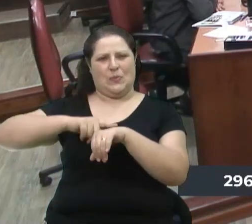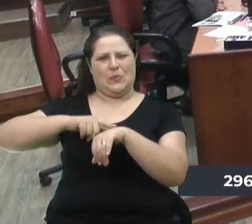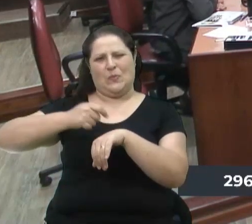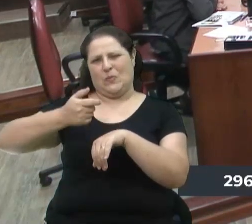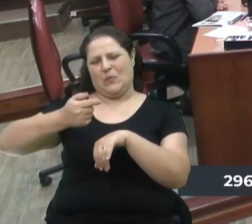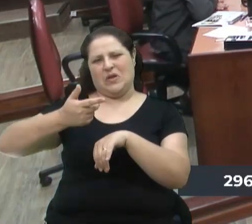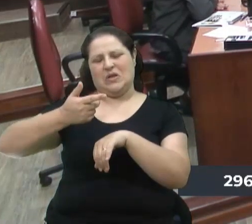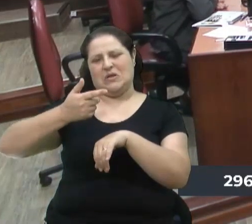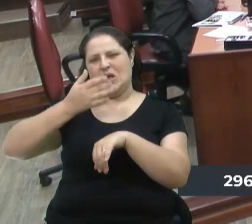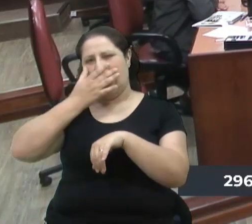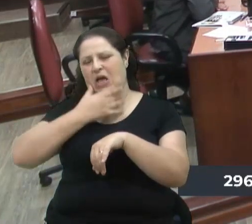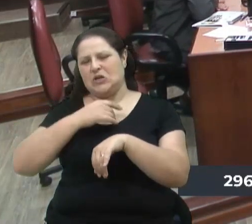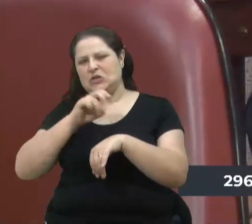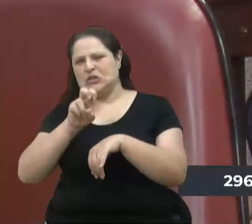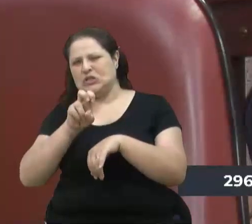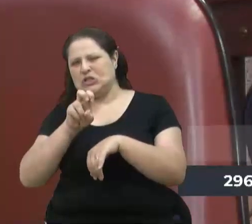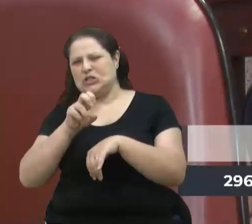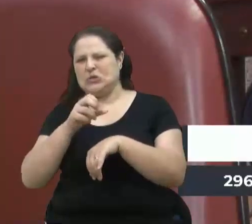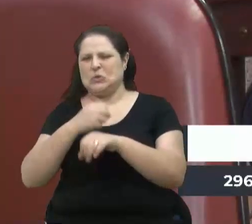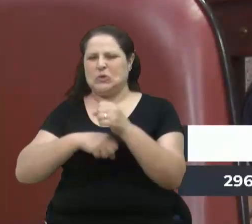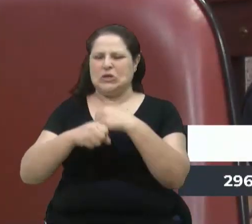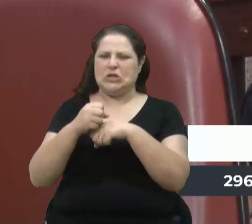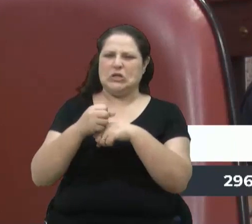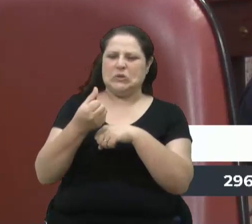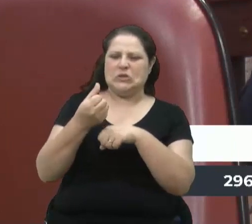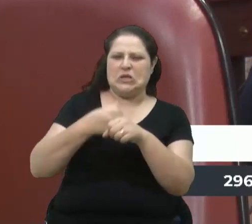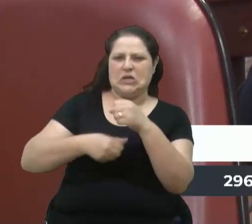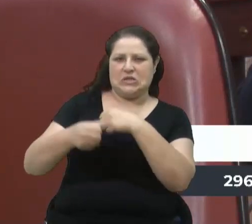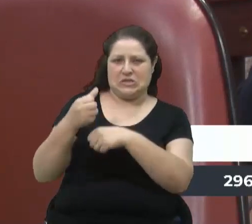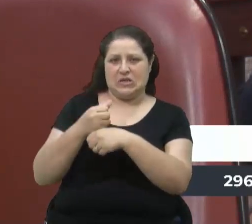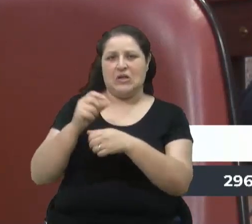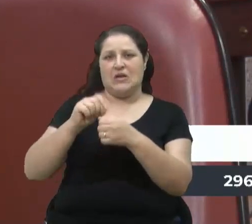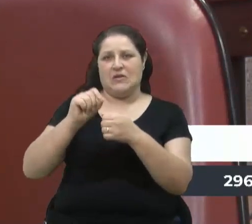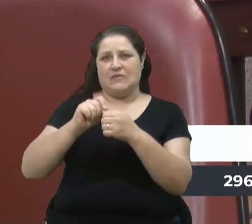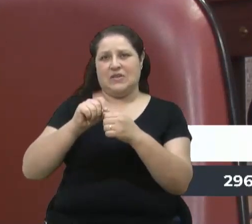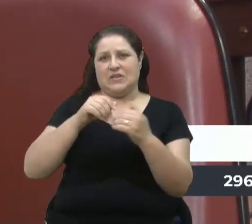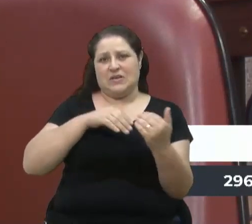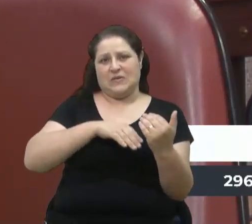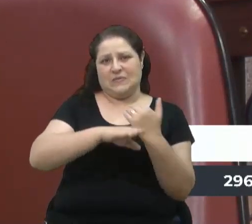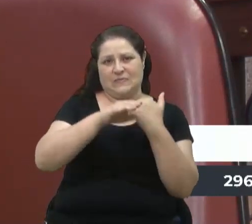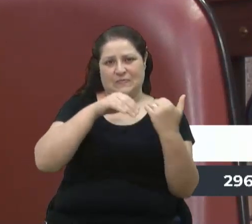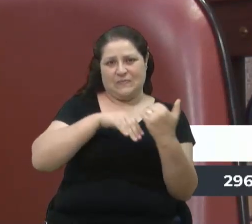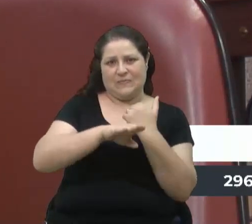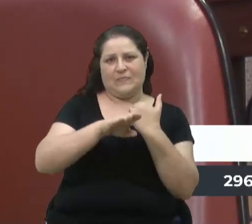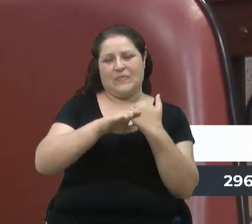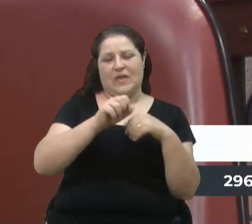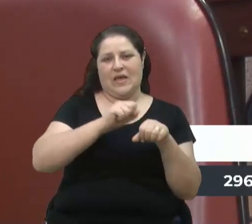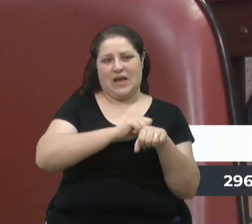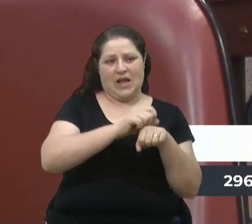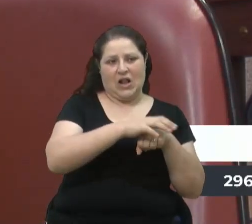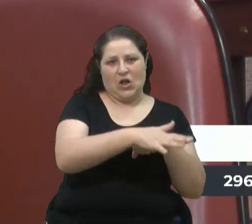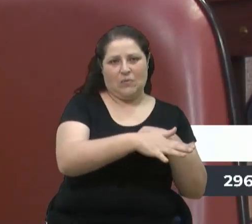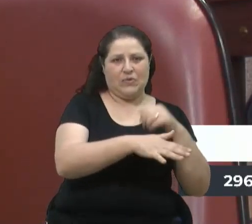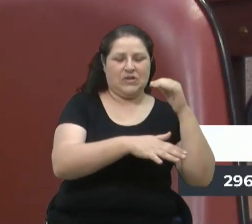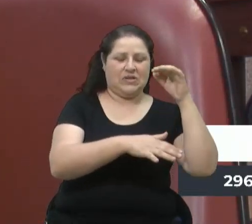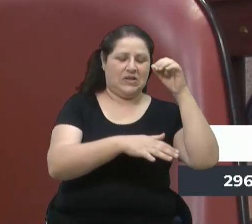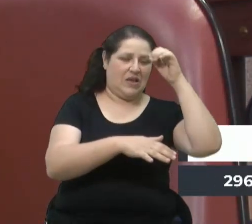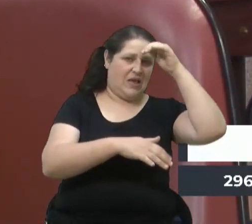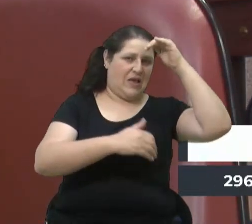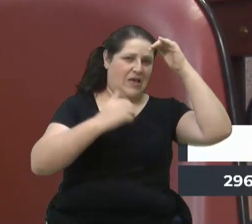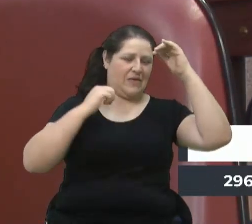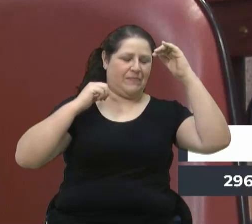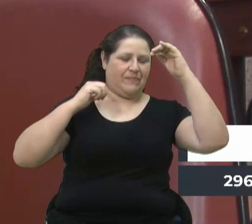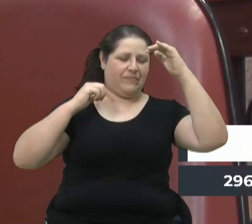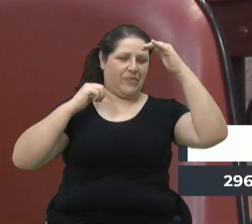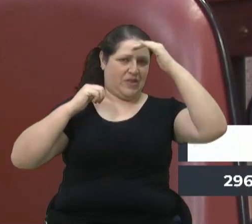atrás, quatro, cinco, seis anos atrás, conseguiu fazer a duplicação, sentido imigrante a Galópolis, já foi um trabalho, foi uma ajuda no adião